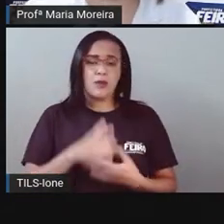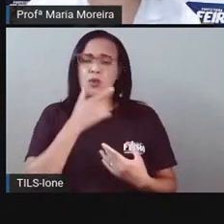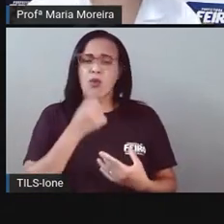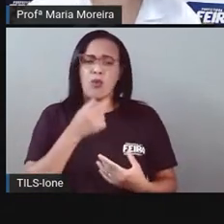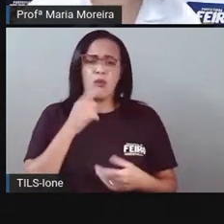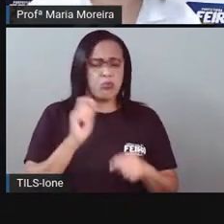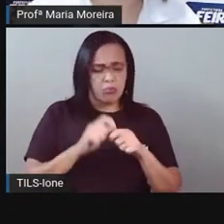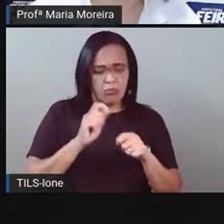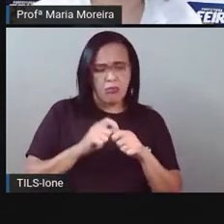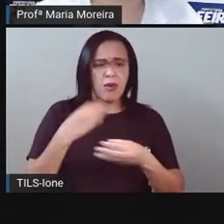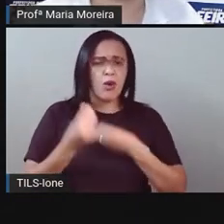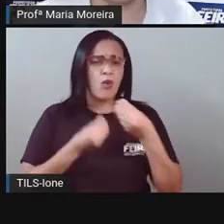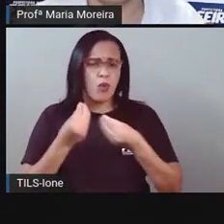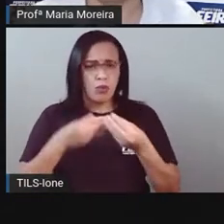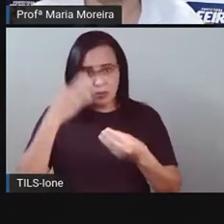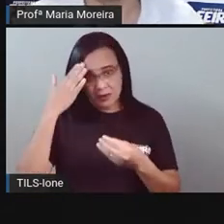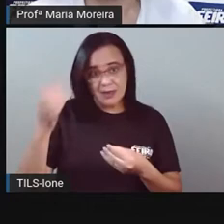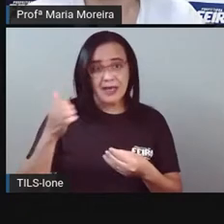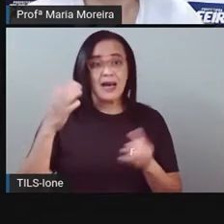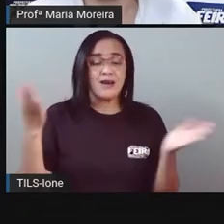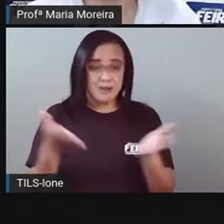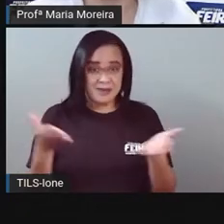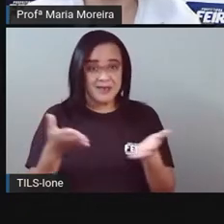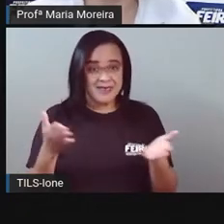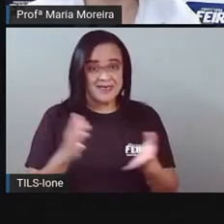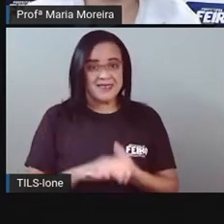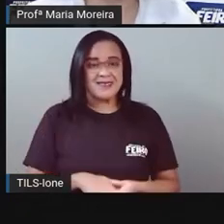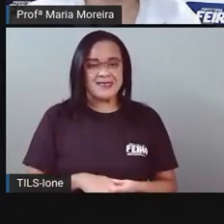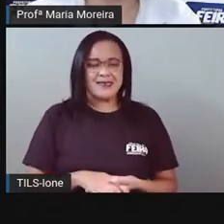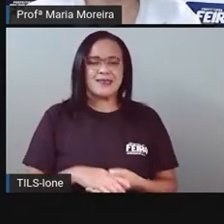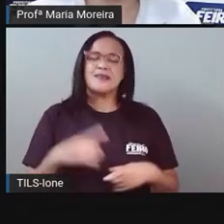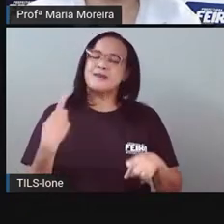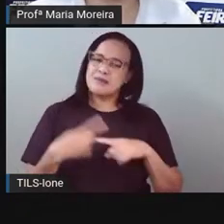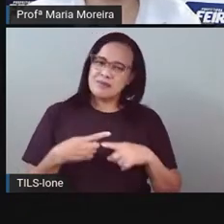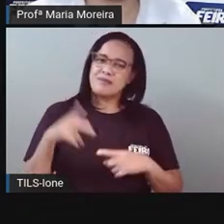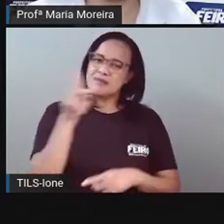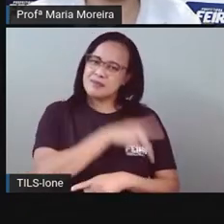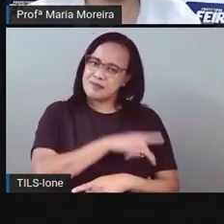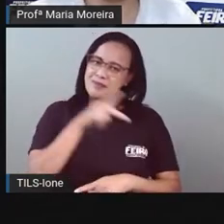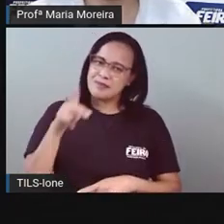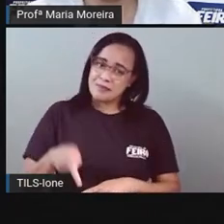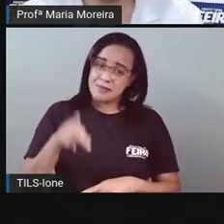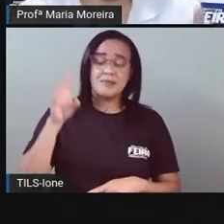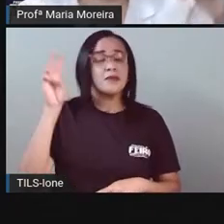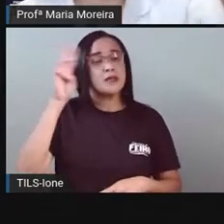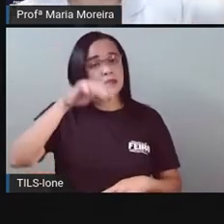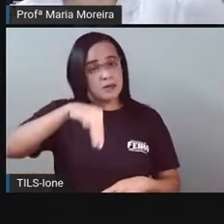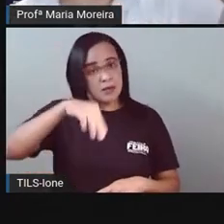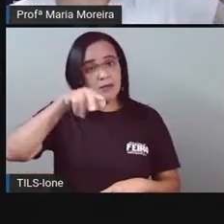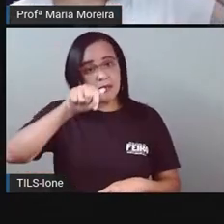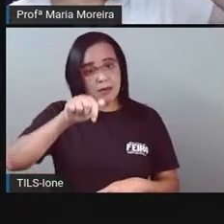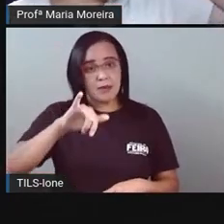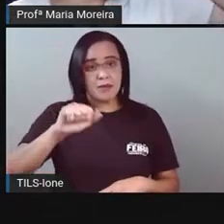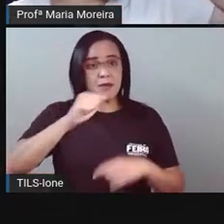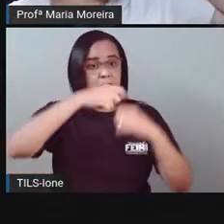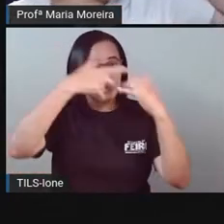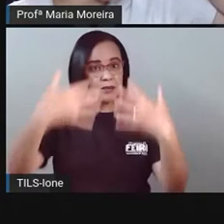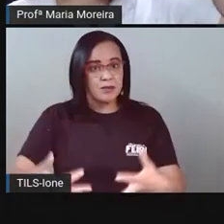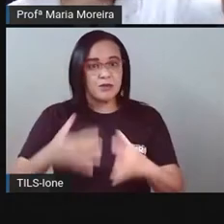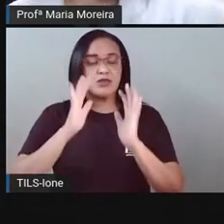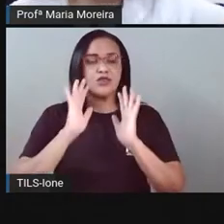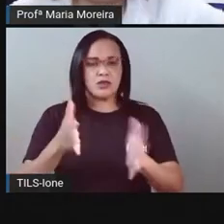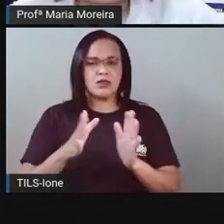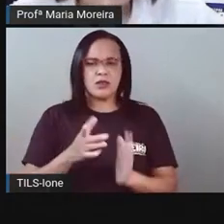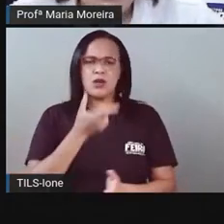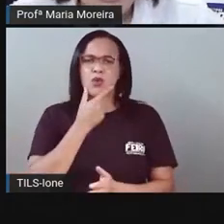sabe. Ah, como sabe. Porque a pró fez questão de explicar isso aqui para vocês. O homem, ele observava o